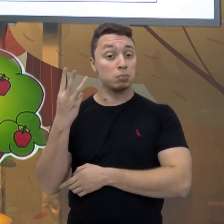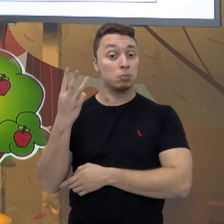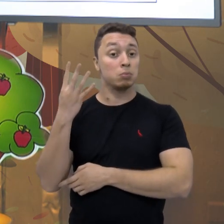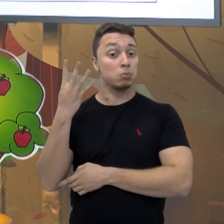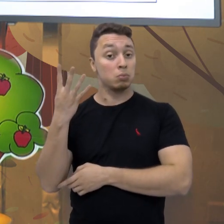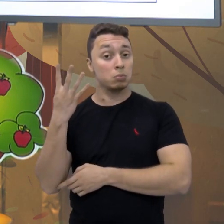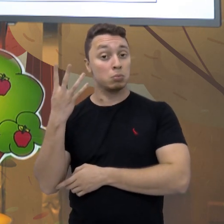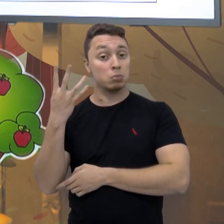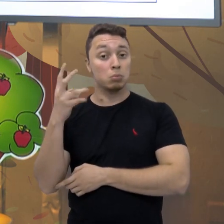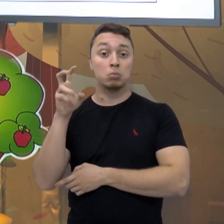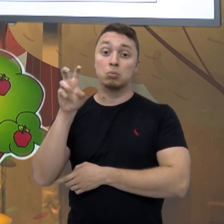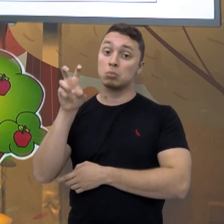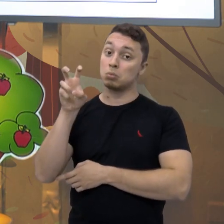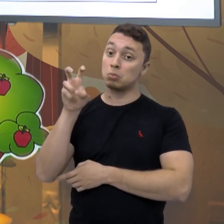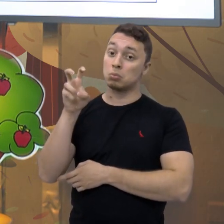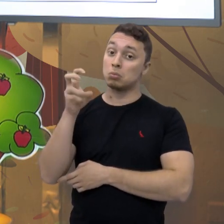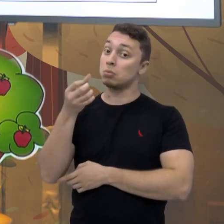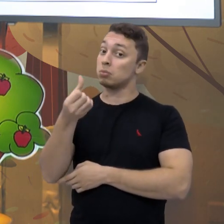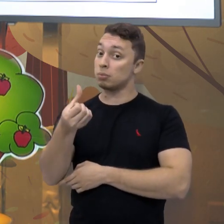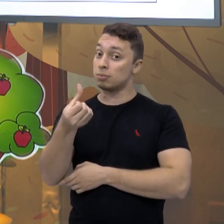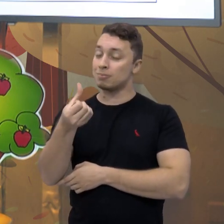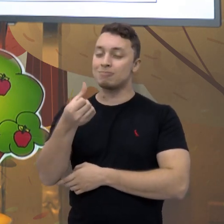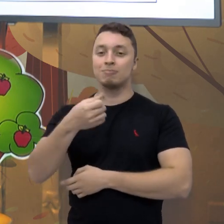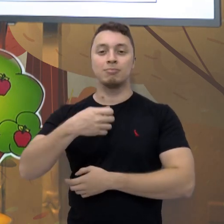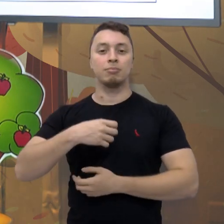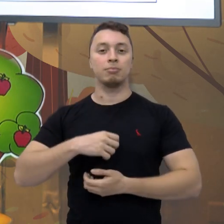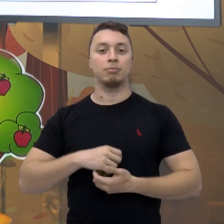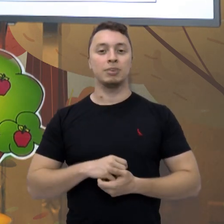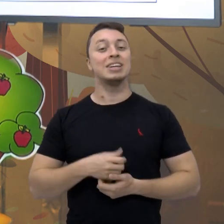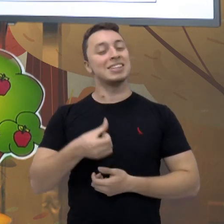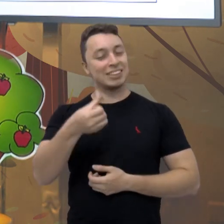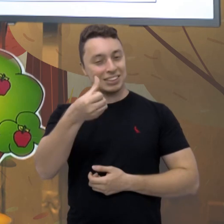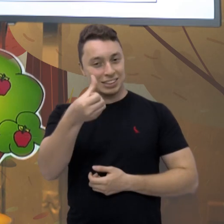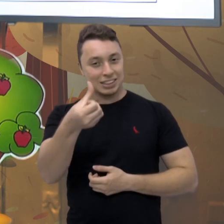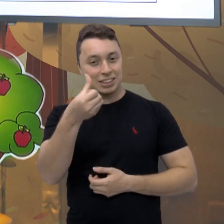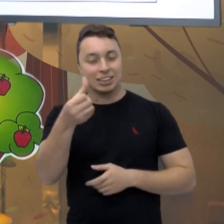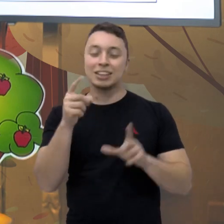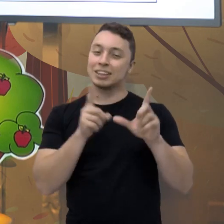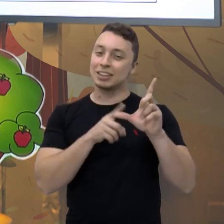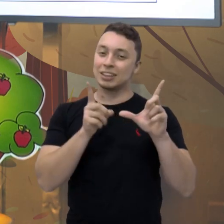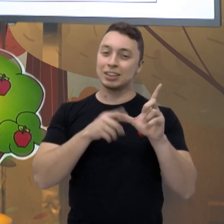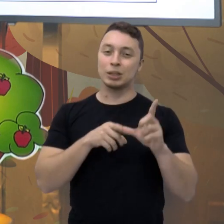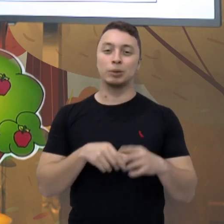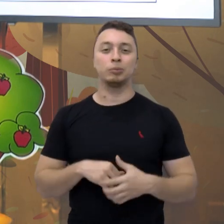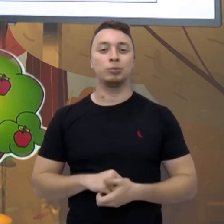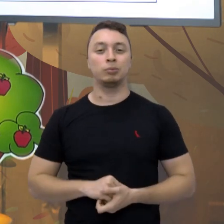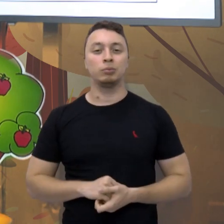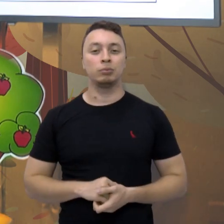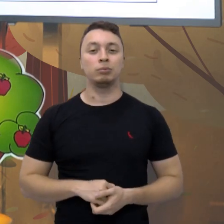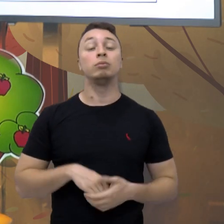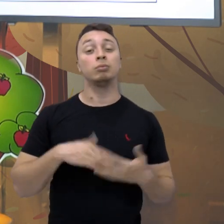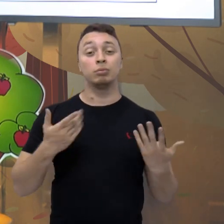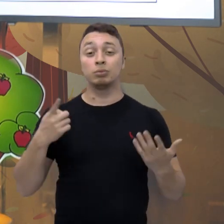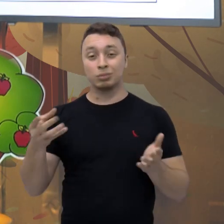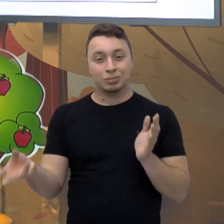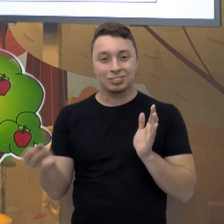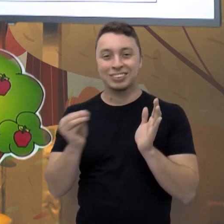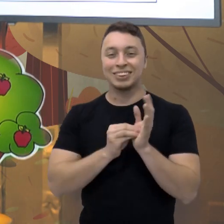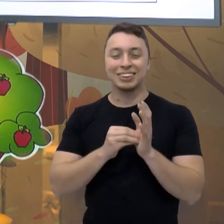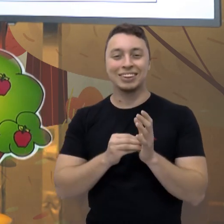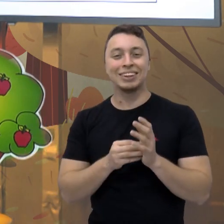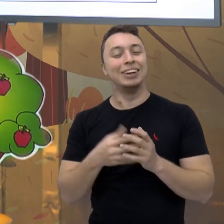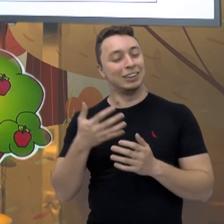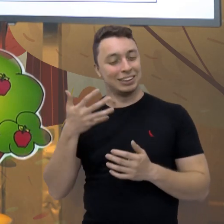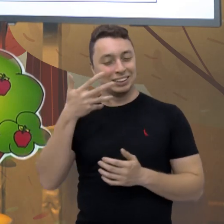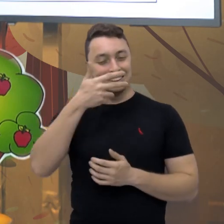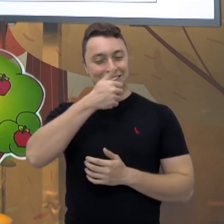três, quatro, cinco, seis. Seis letras. E aí você coloca bem bonito